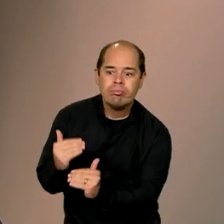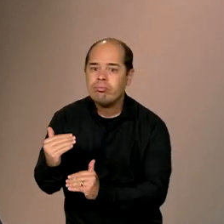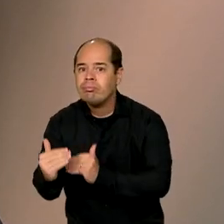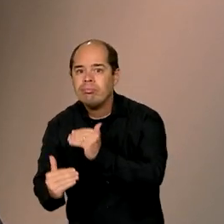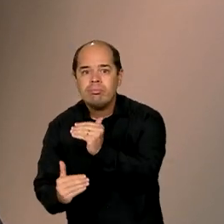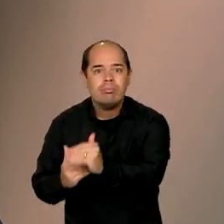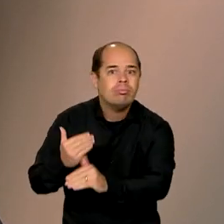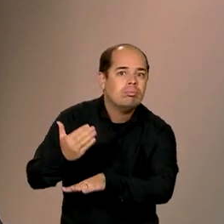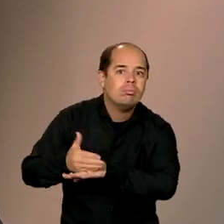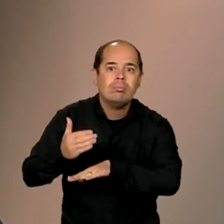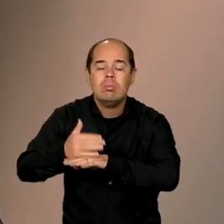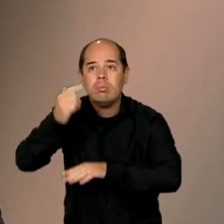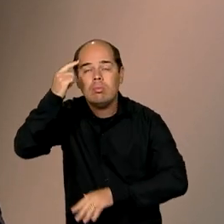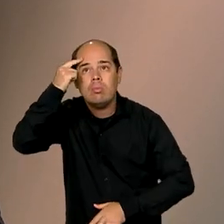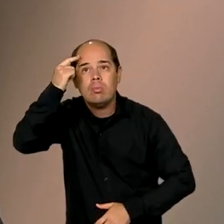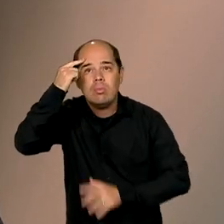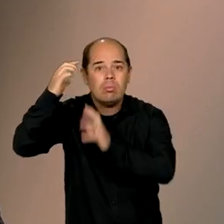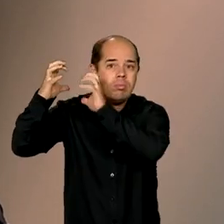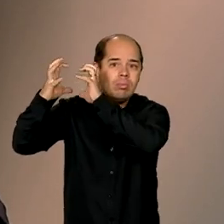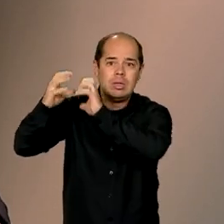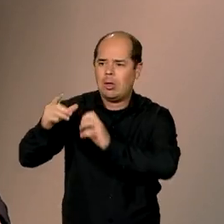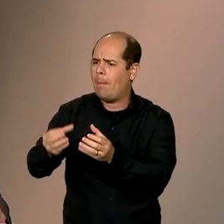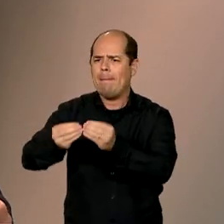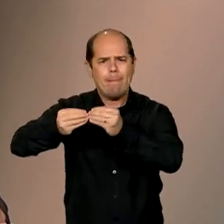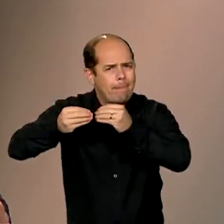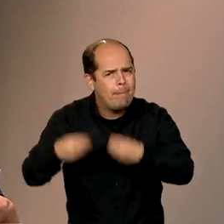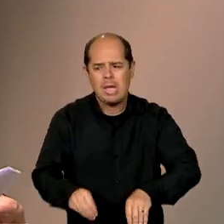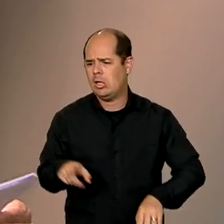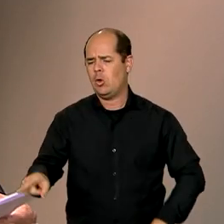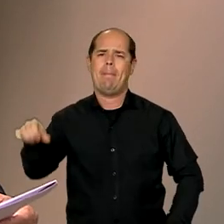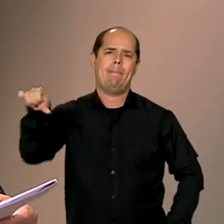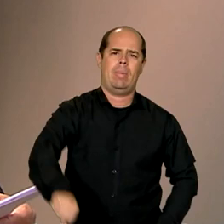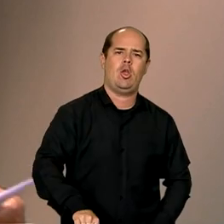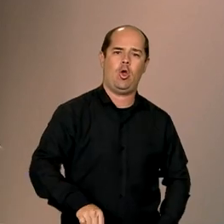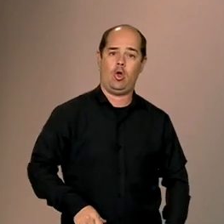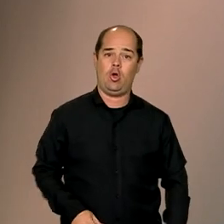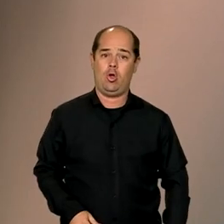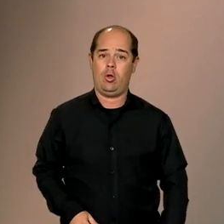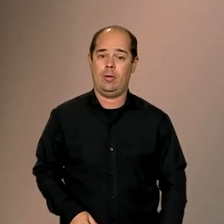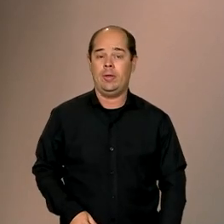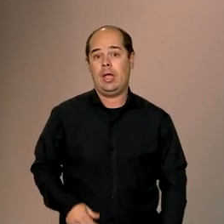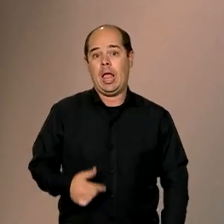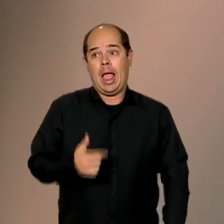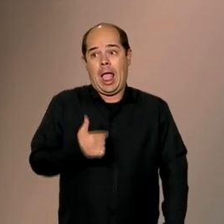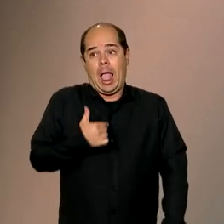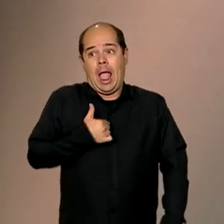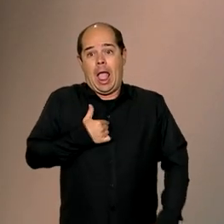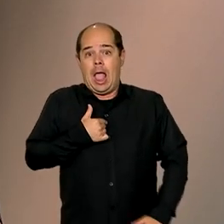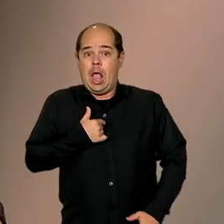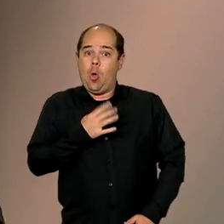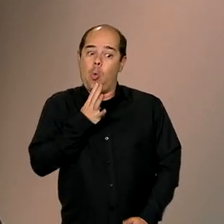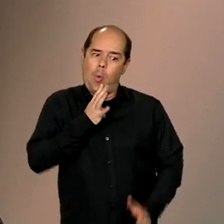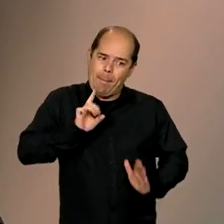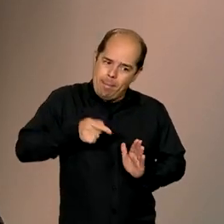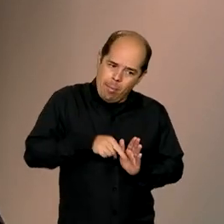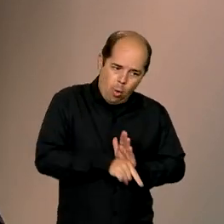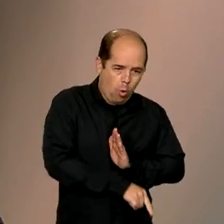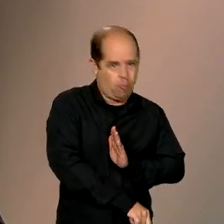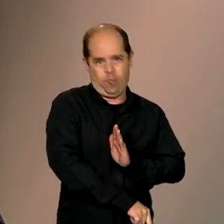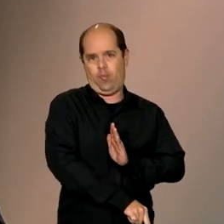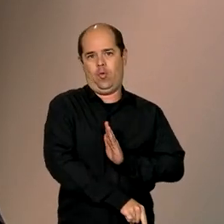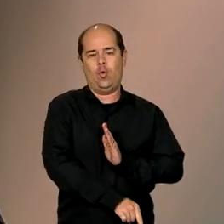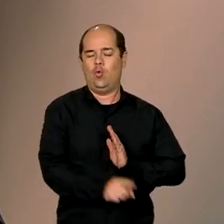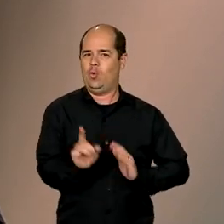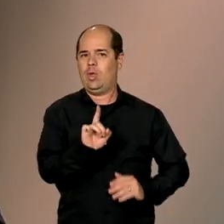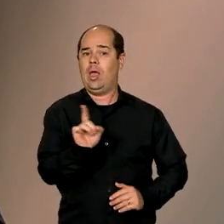então o prejuízo é brutal. Seguramente eu não sou autoridade mais talhada para falar desse prejuízo, mas com